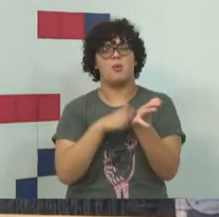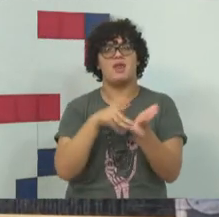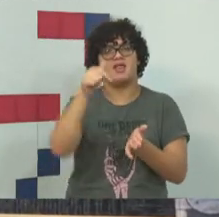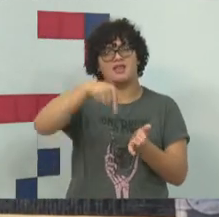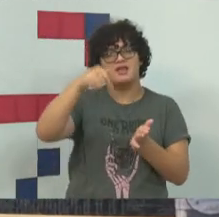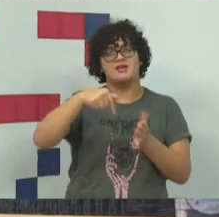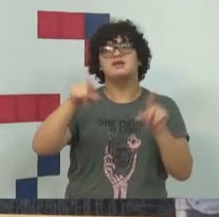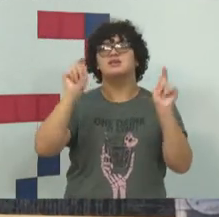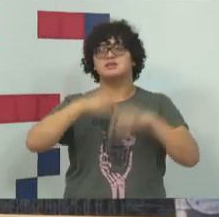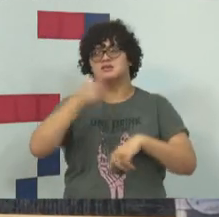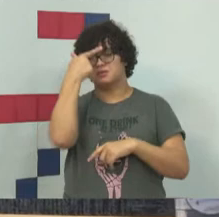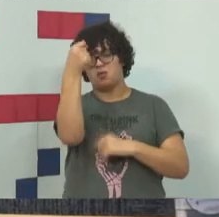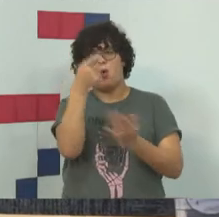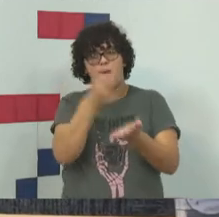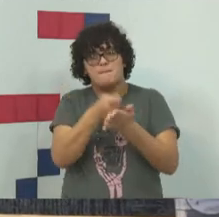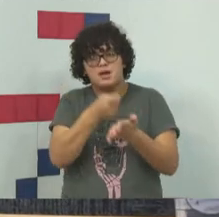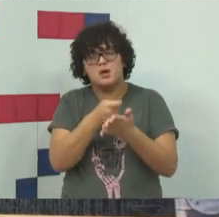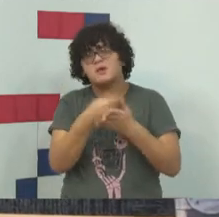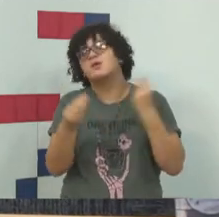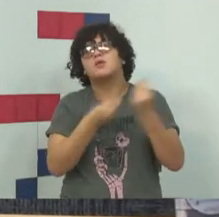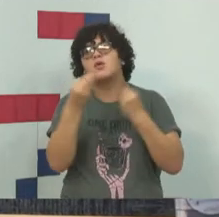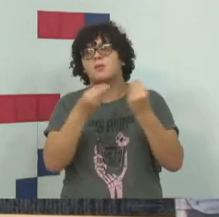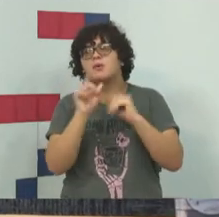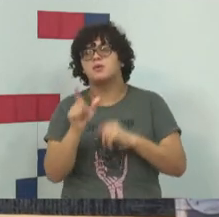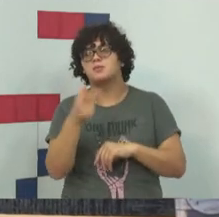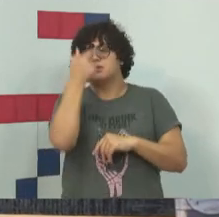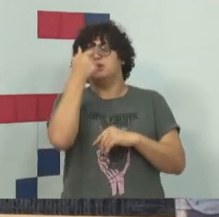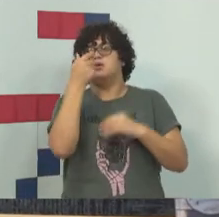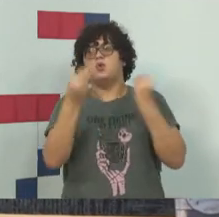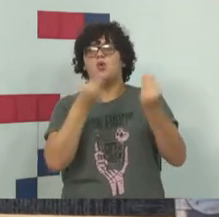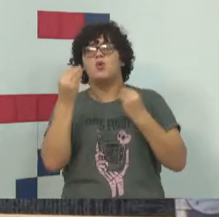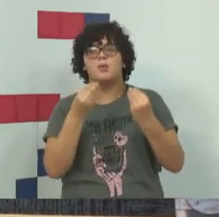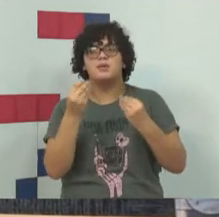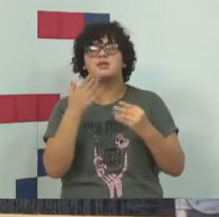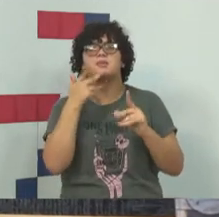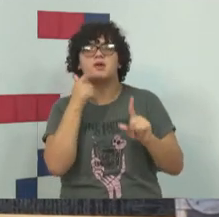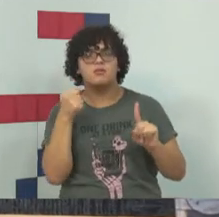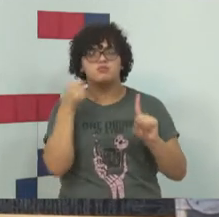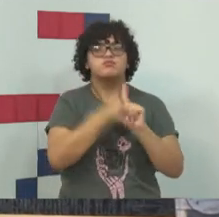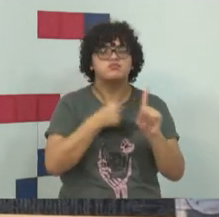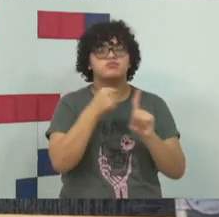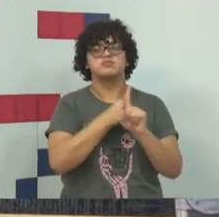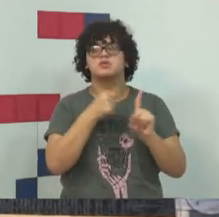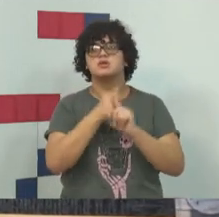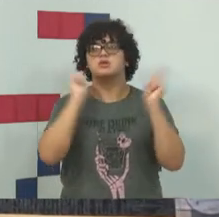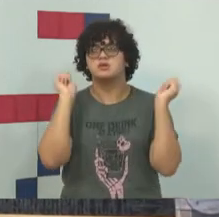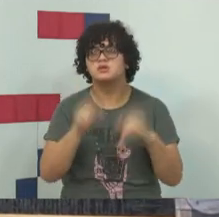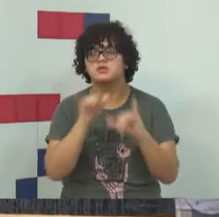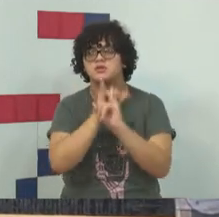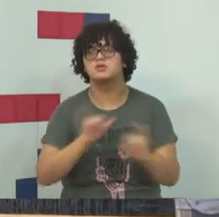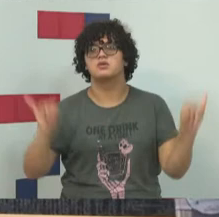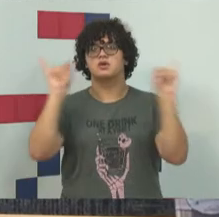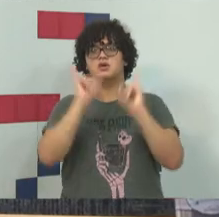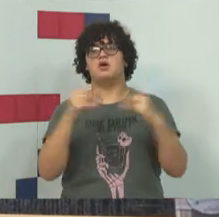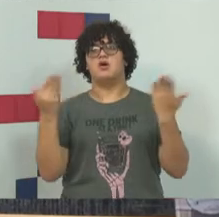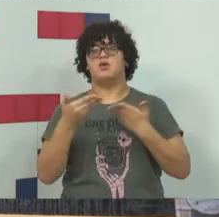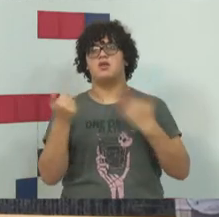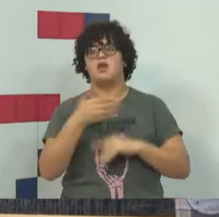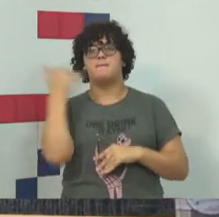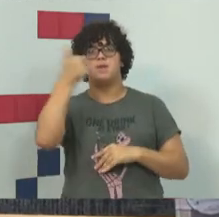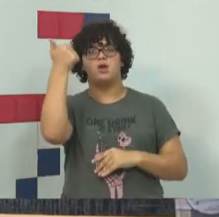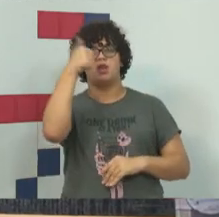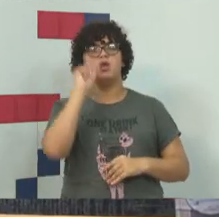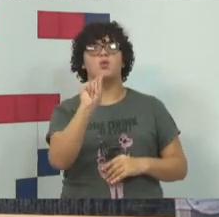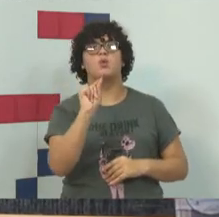A academia tem a obrigação moral de enfrentar essa questão e contribuir para que a situação melhore,